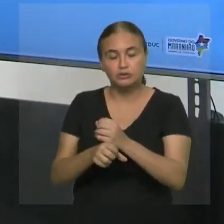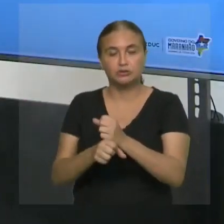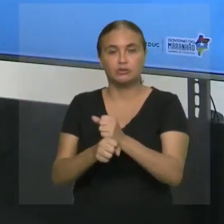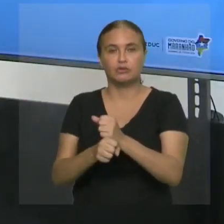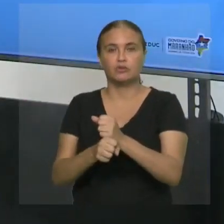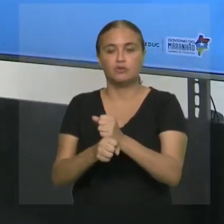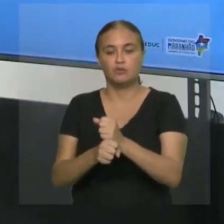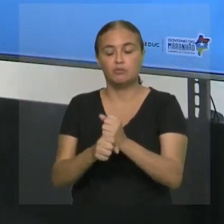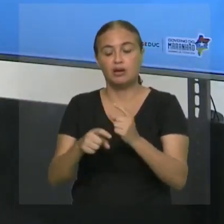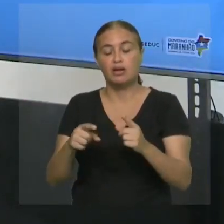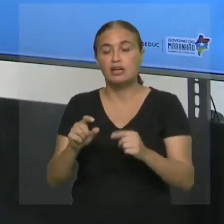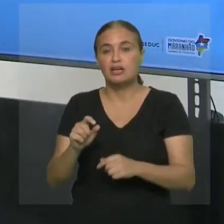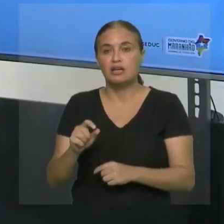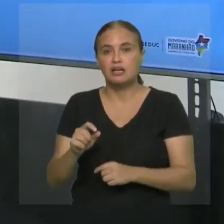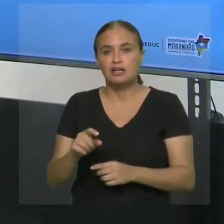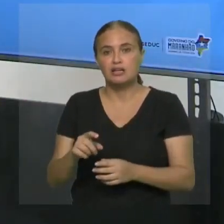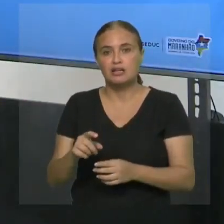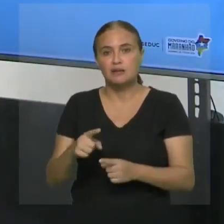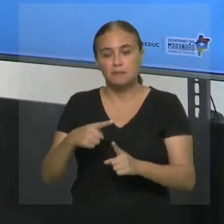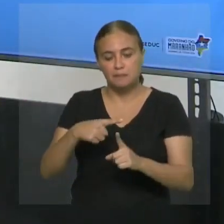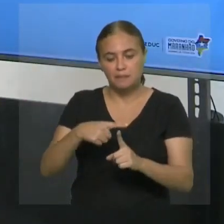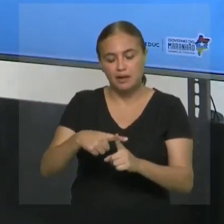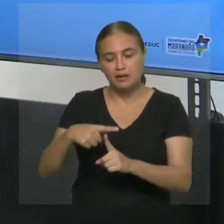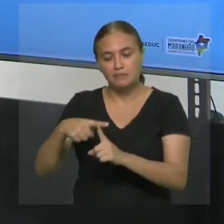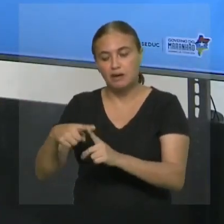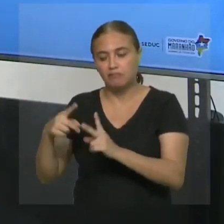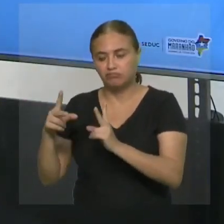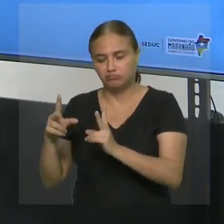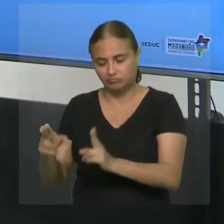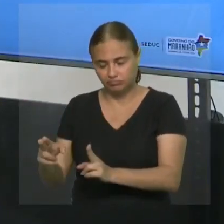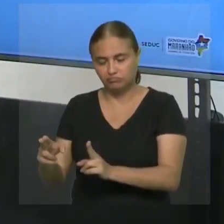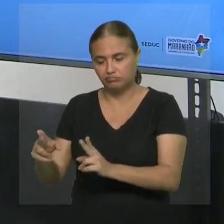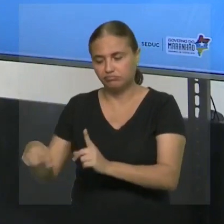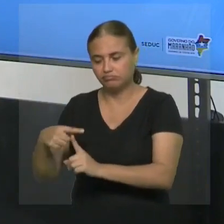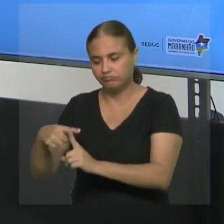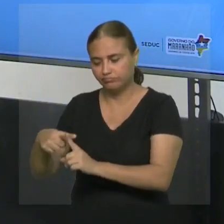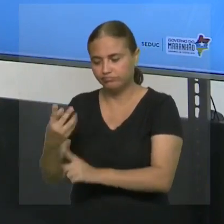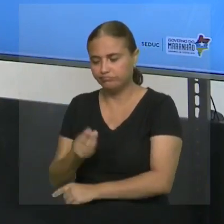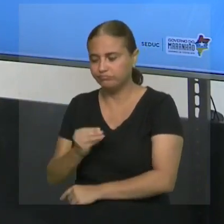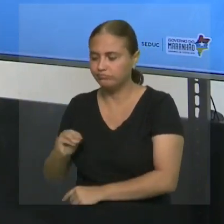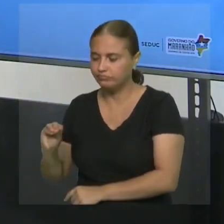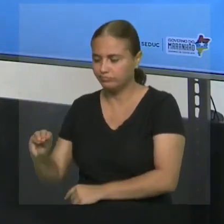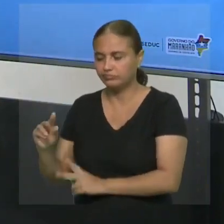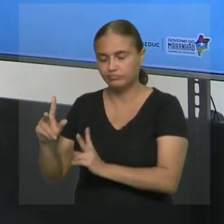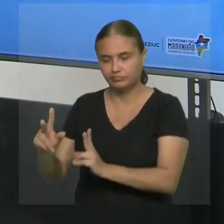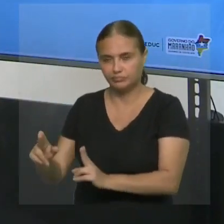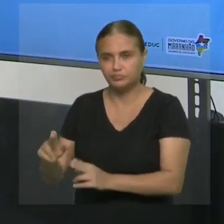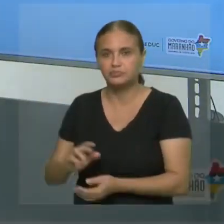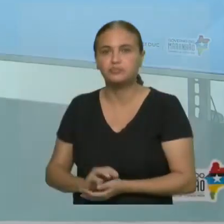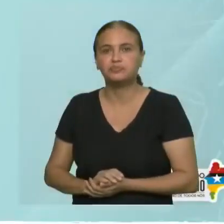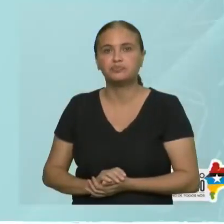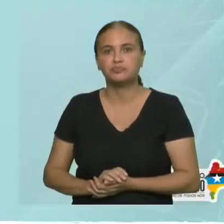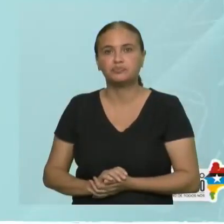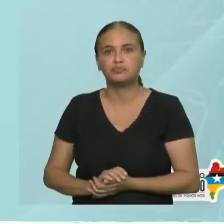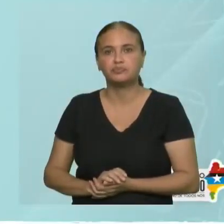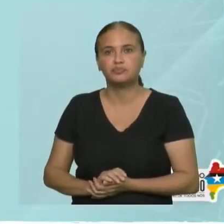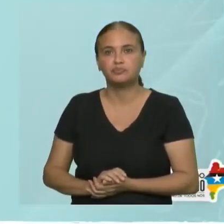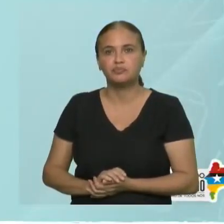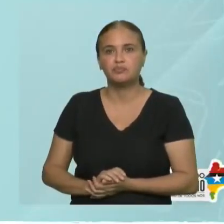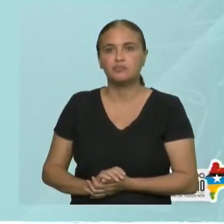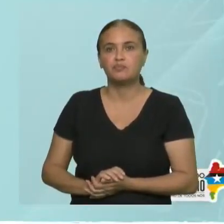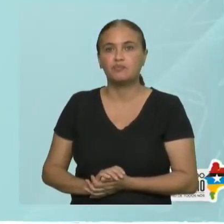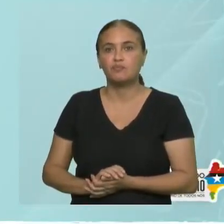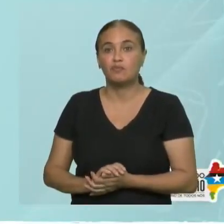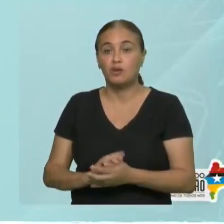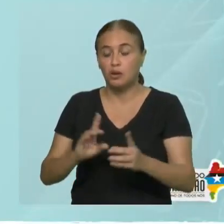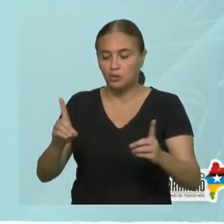sinais forem iguais. E quando eles forem diferentes, Thiago? O que é para fazer? Então, vem comigo. Conserva o sinal do número